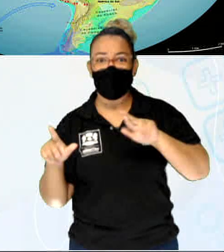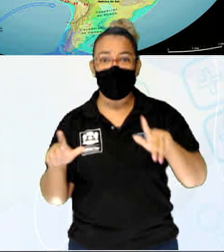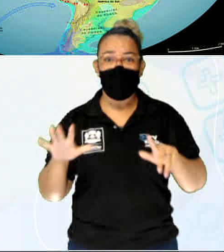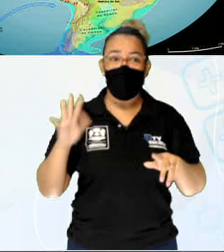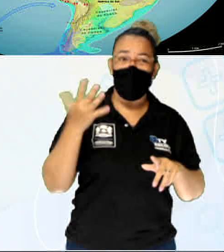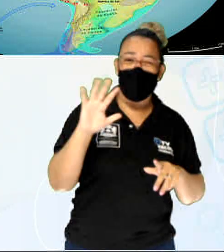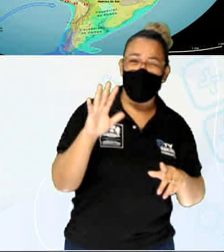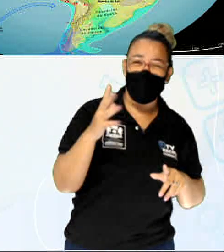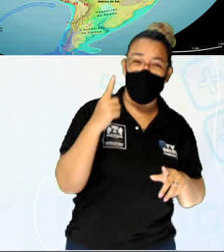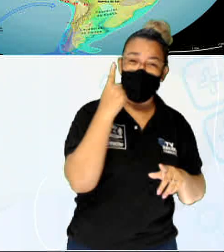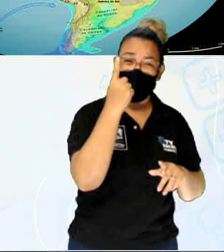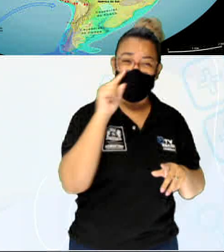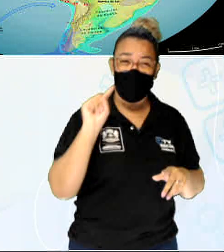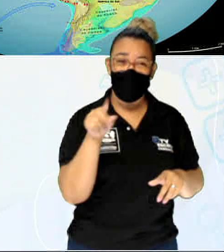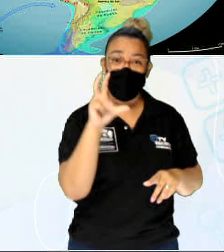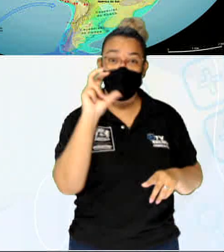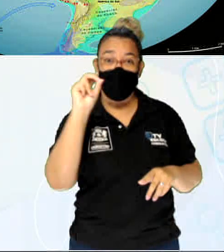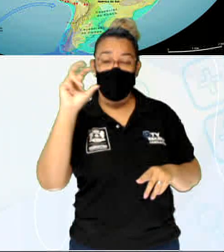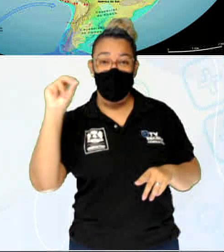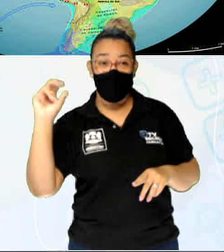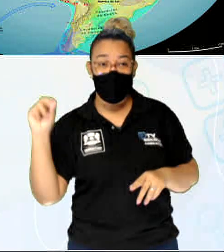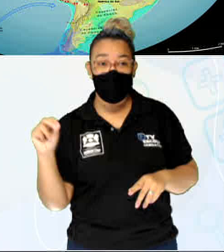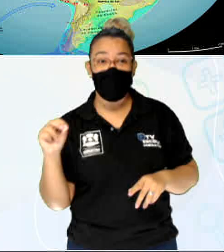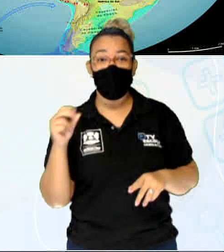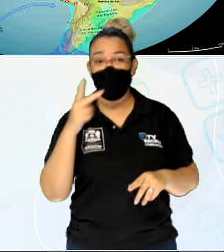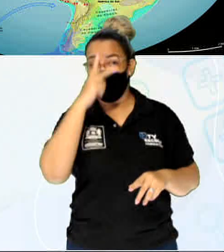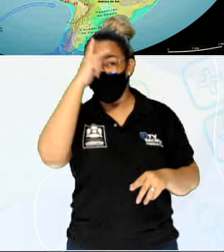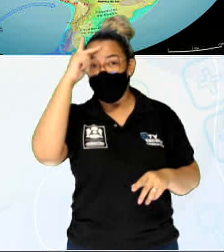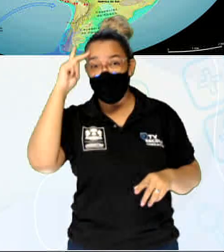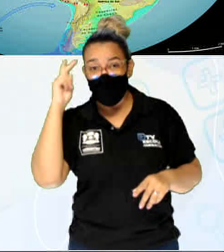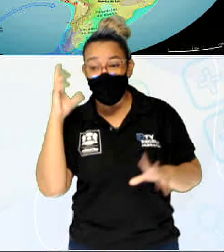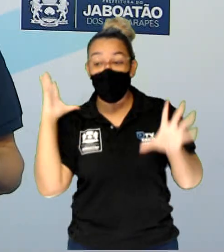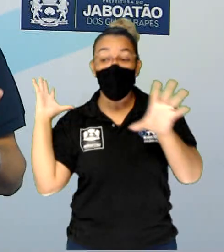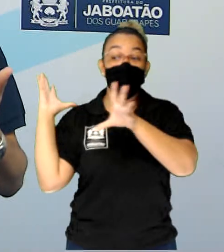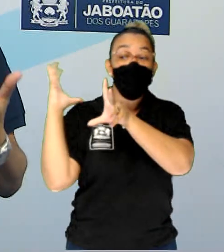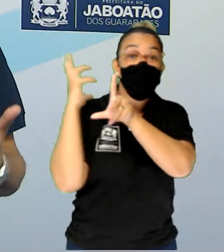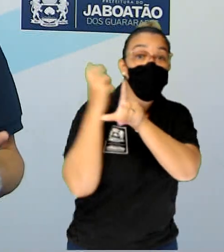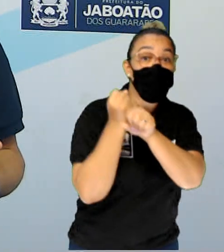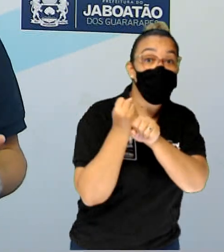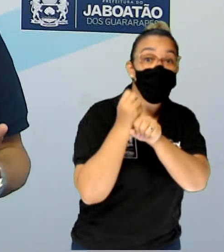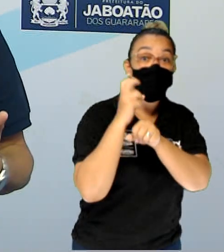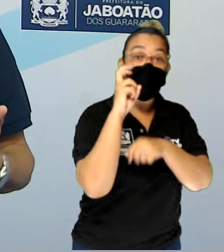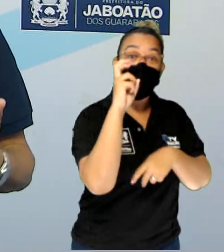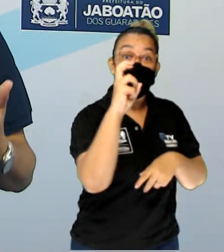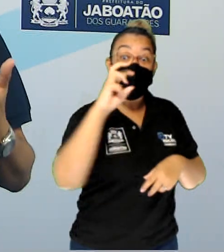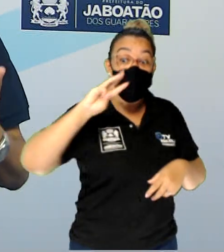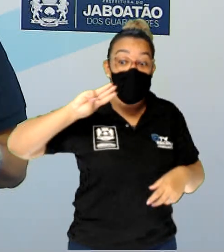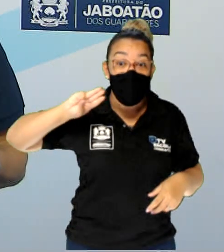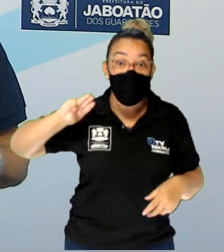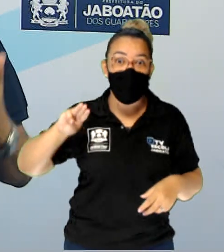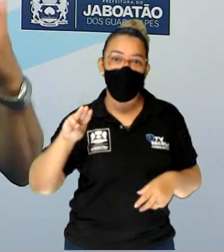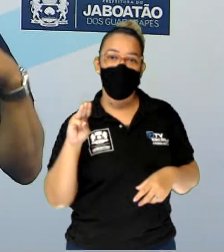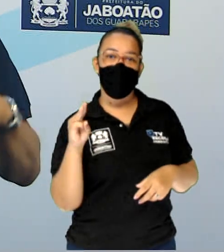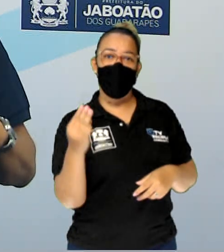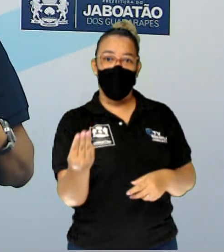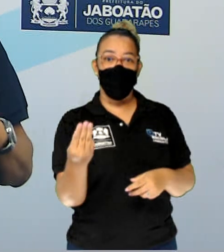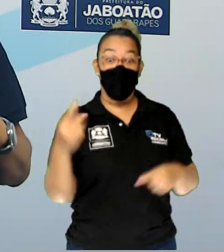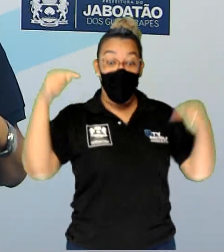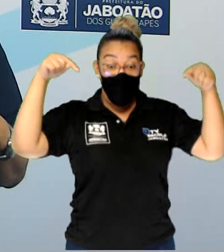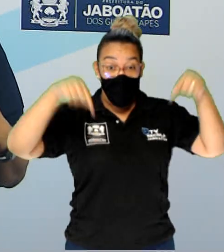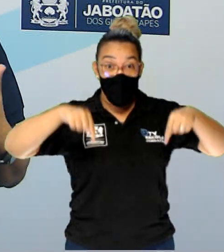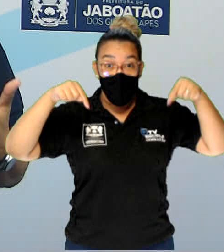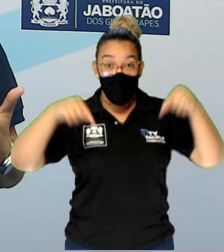torno de 1.500, esses povos somavam-se cerca de 5 milhões de pessoas. Então, veja que é muita gente já vivendo aqui.